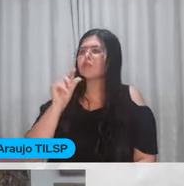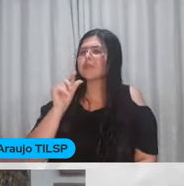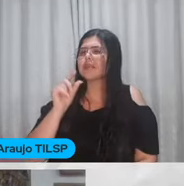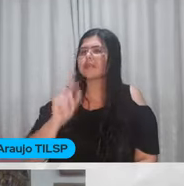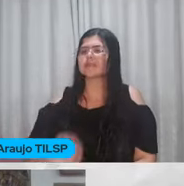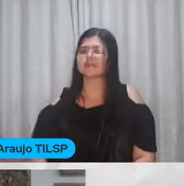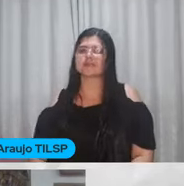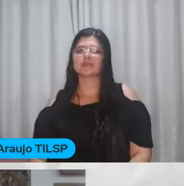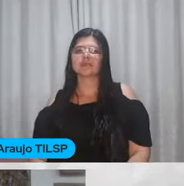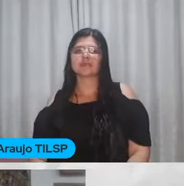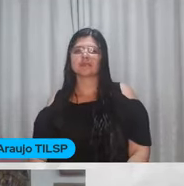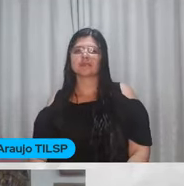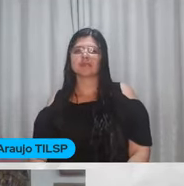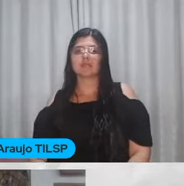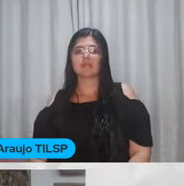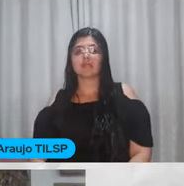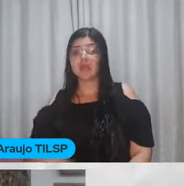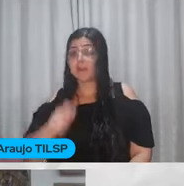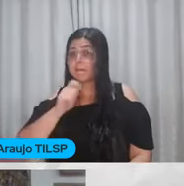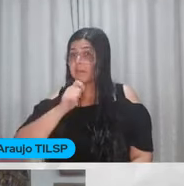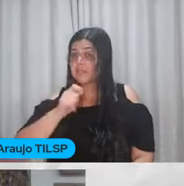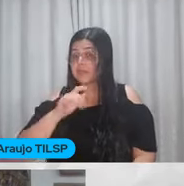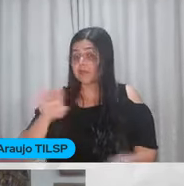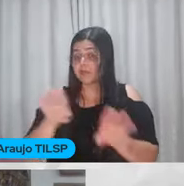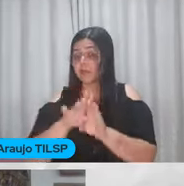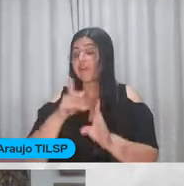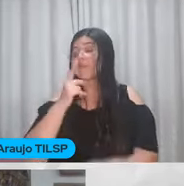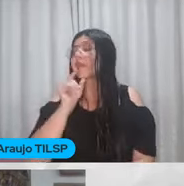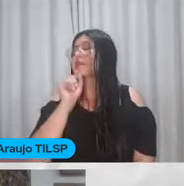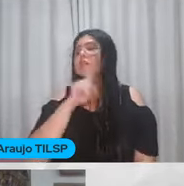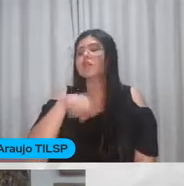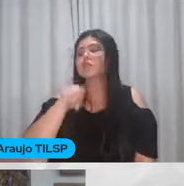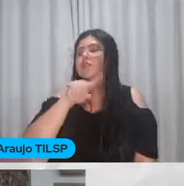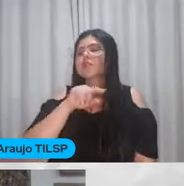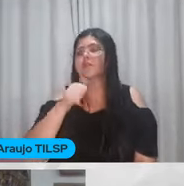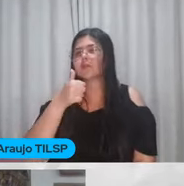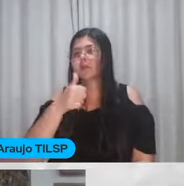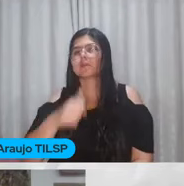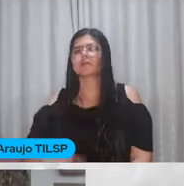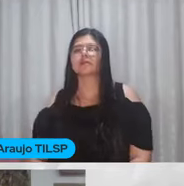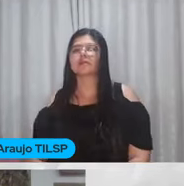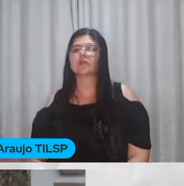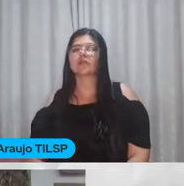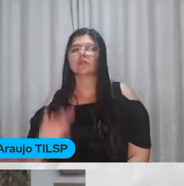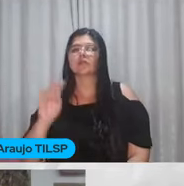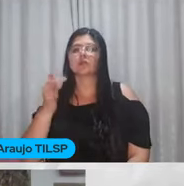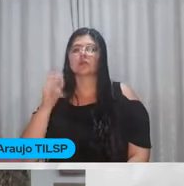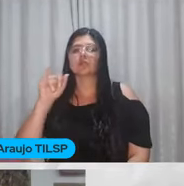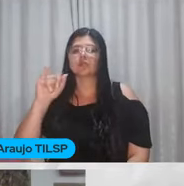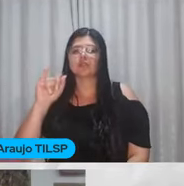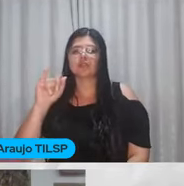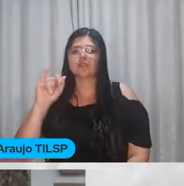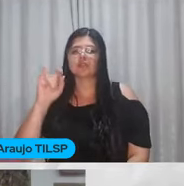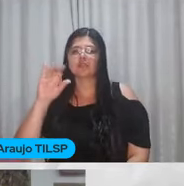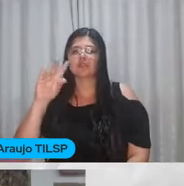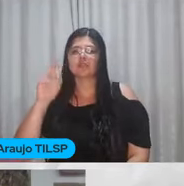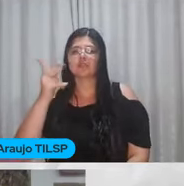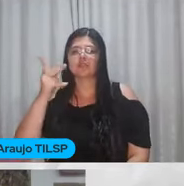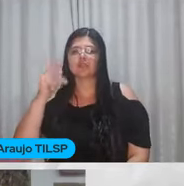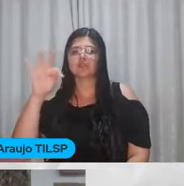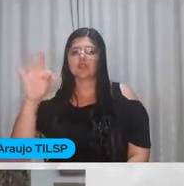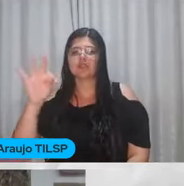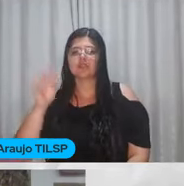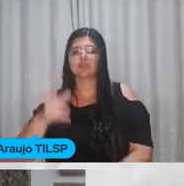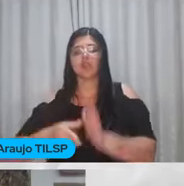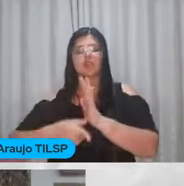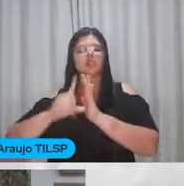isso O pessoal Vai se apresentando Lá no chat também Tá bem Eu até tinha colocado Nos primeiros slides Mas aí a gente